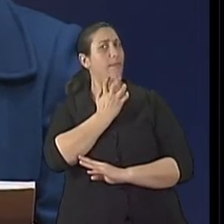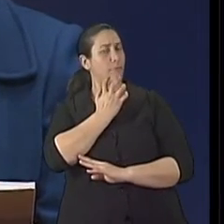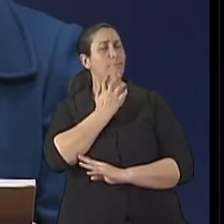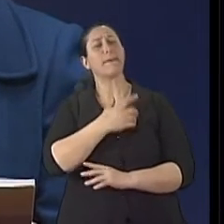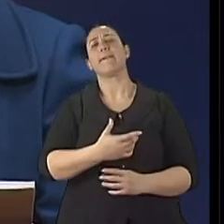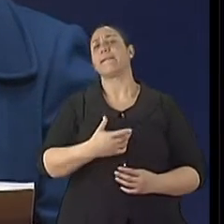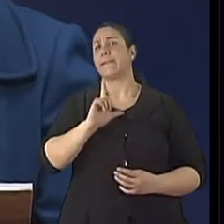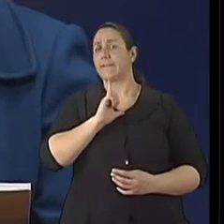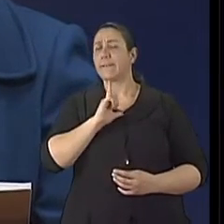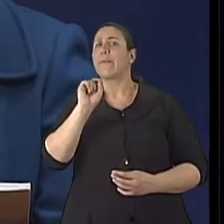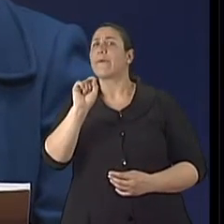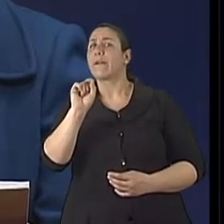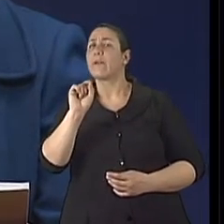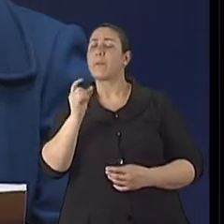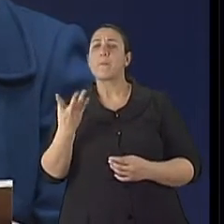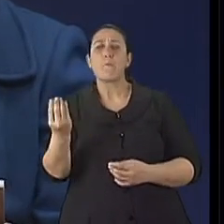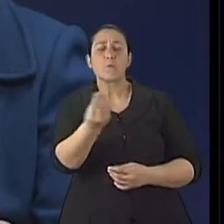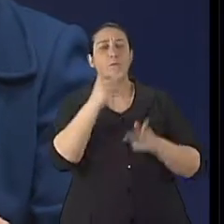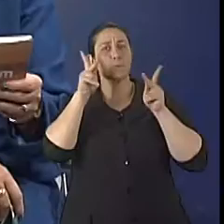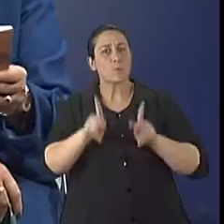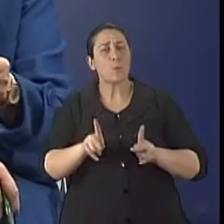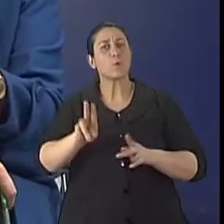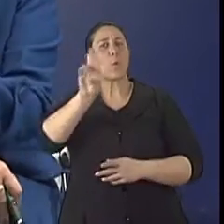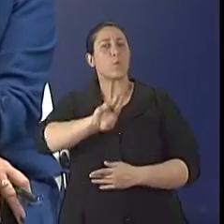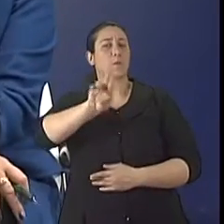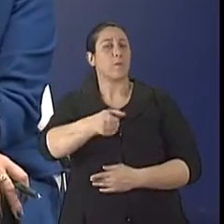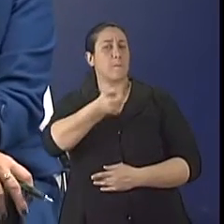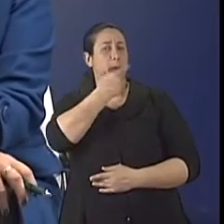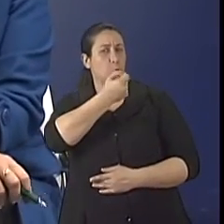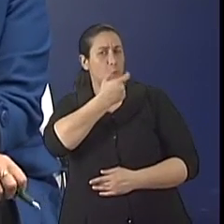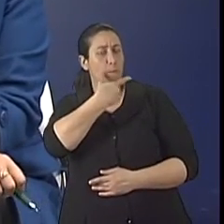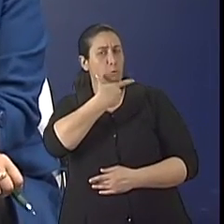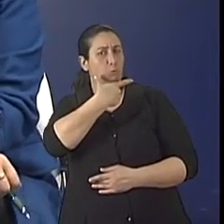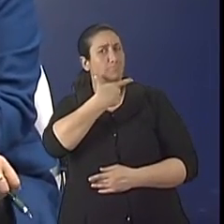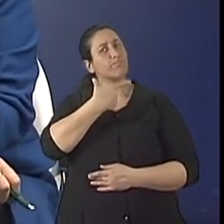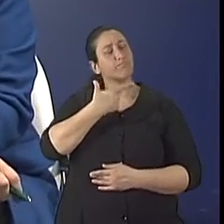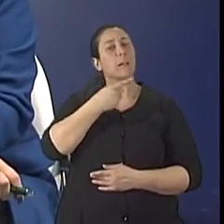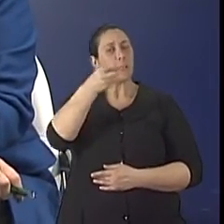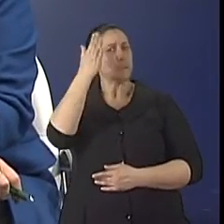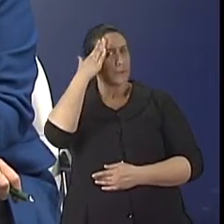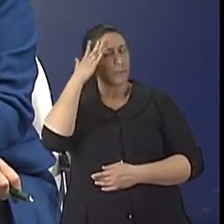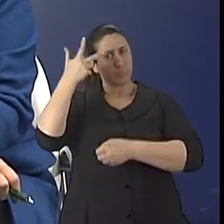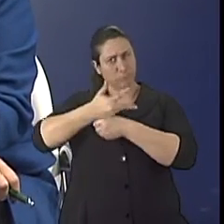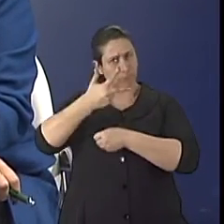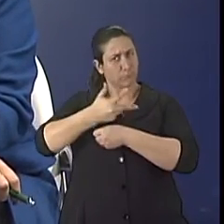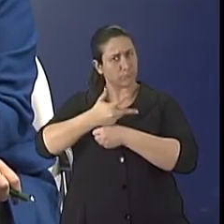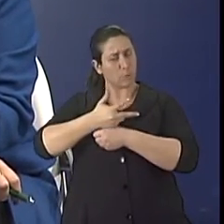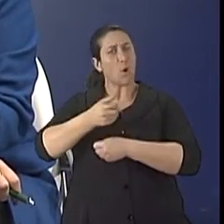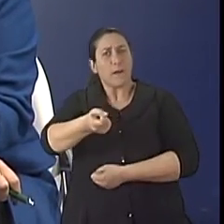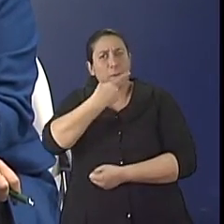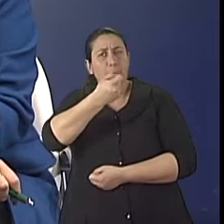falar sobre o uso racional dos medicamentos. Você sabia que os idosos são responsáveis por quase